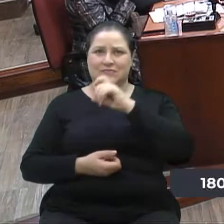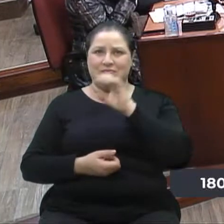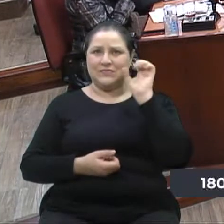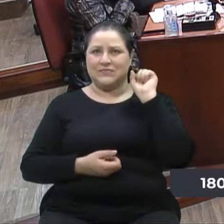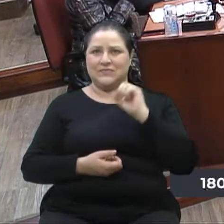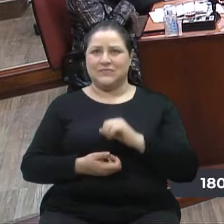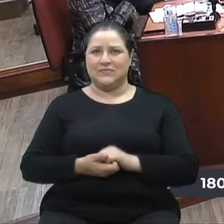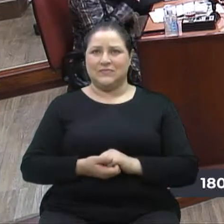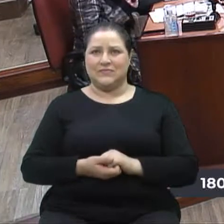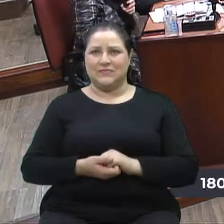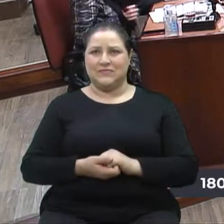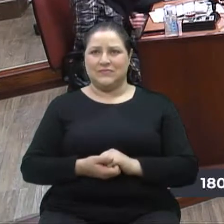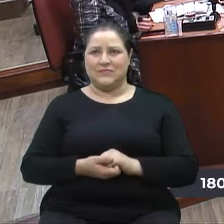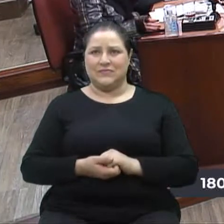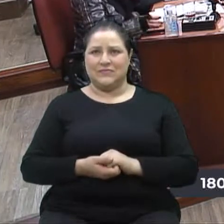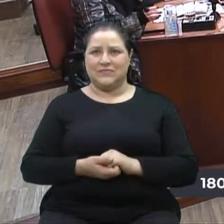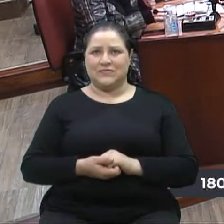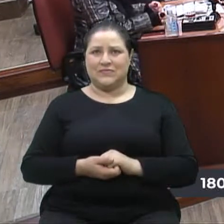Está me escutando?